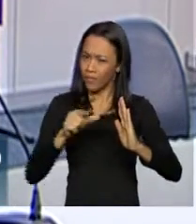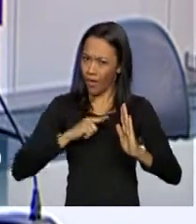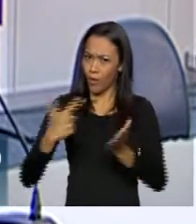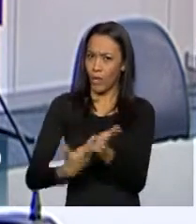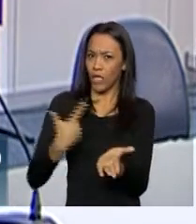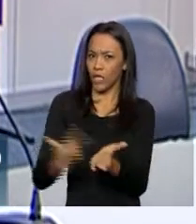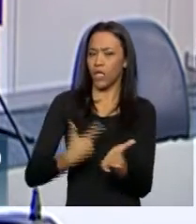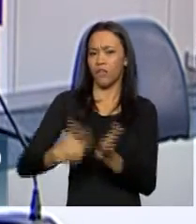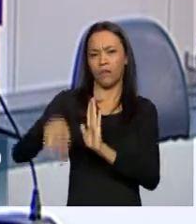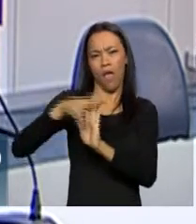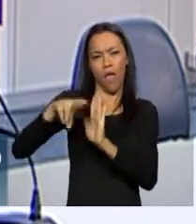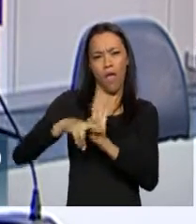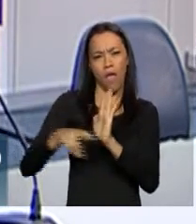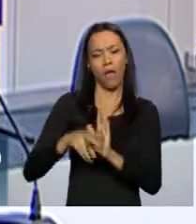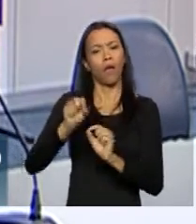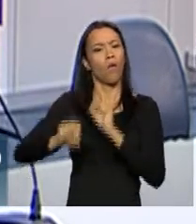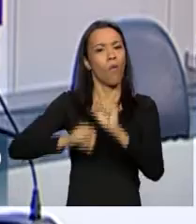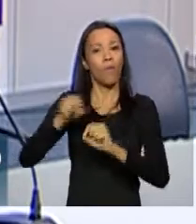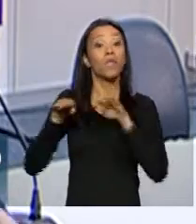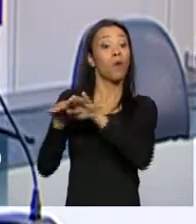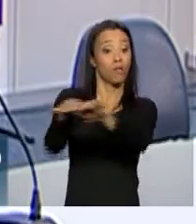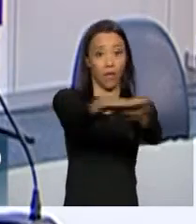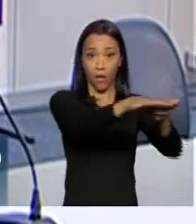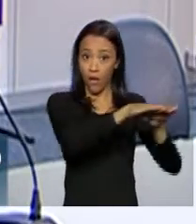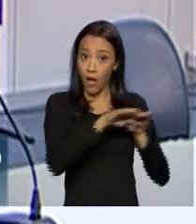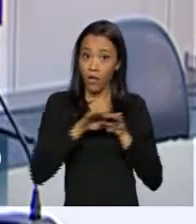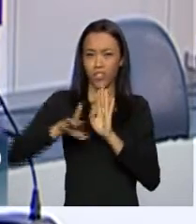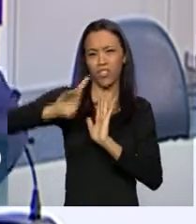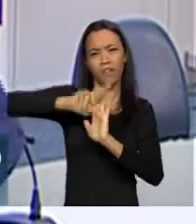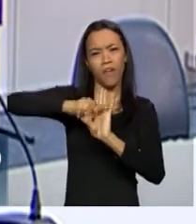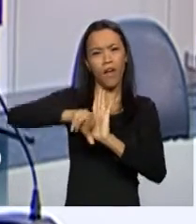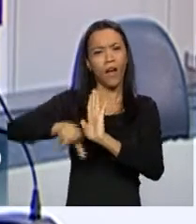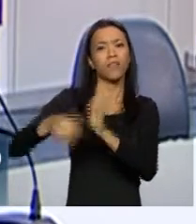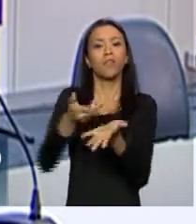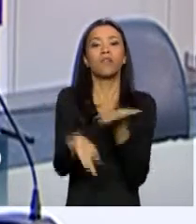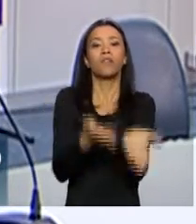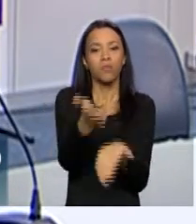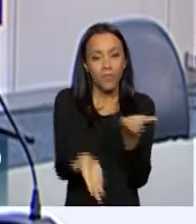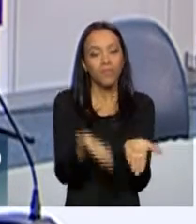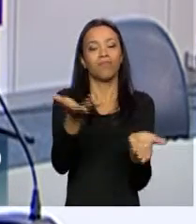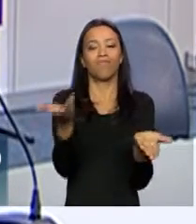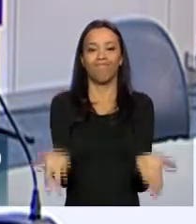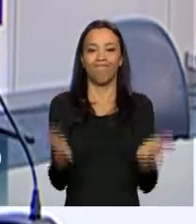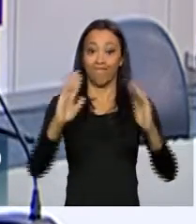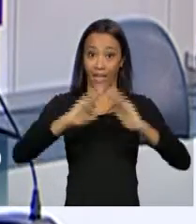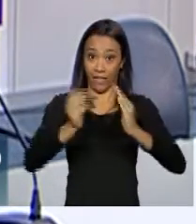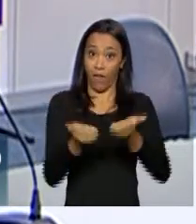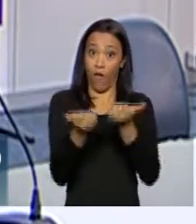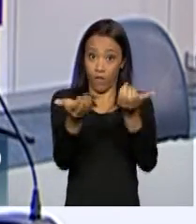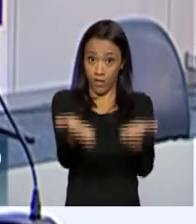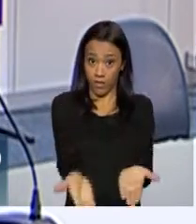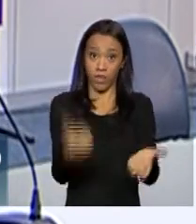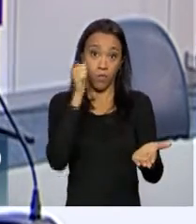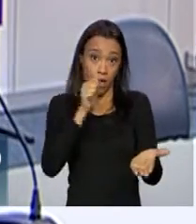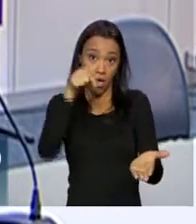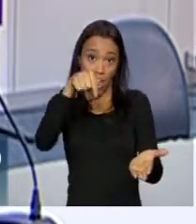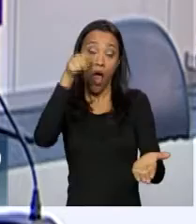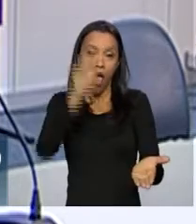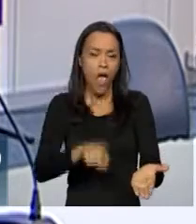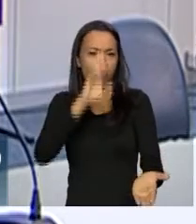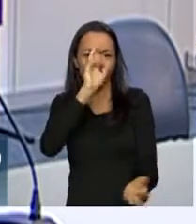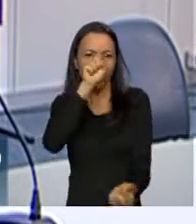de critérios e práticas unificadas dos diversos serviços oferecidos pela Casa. A ideia é garantir um